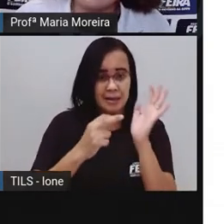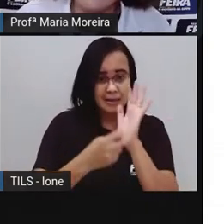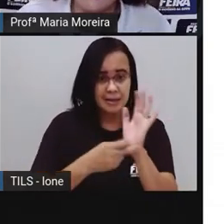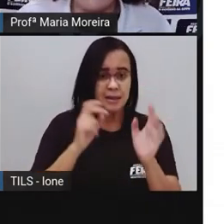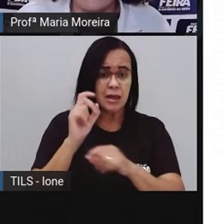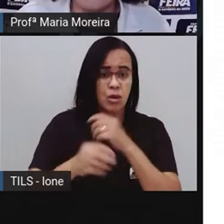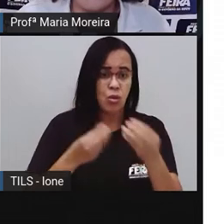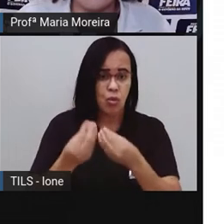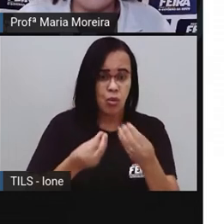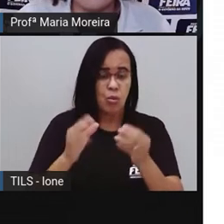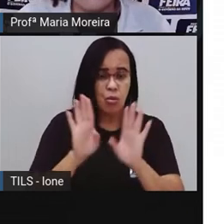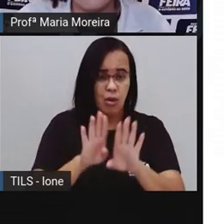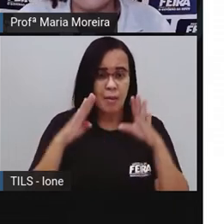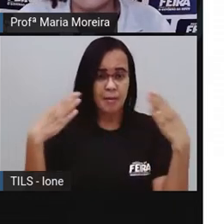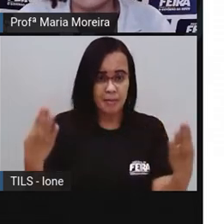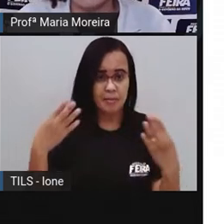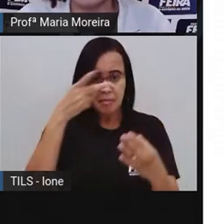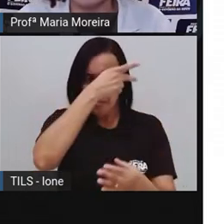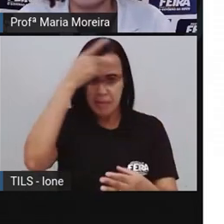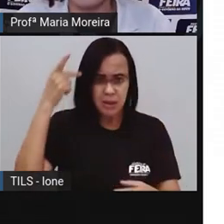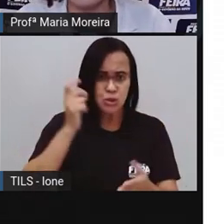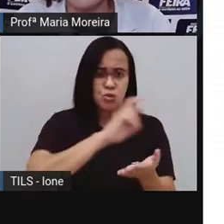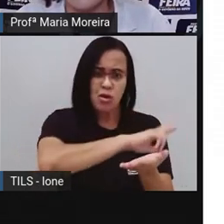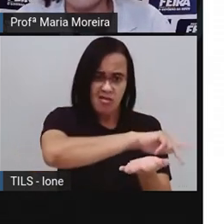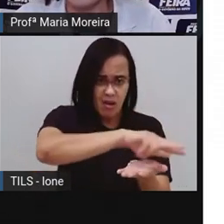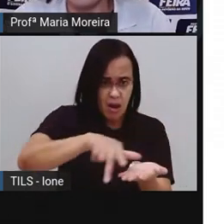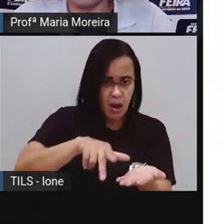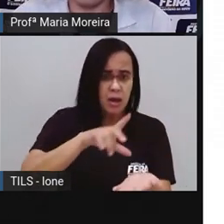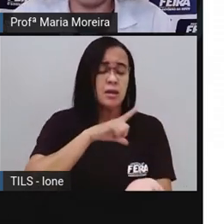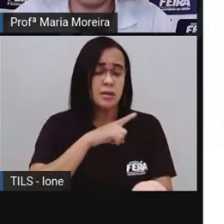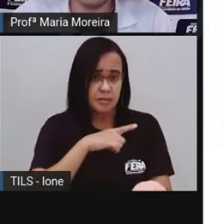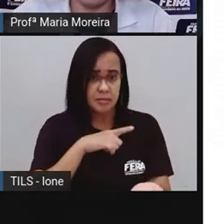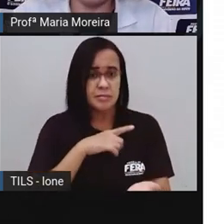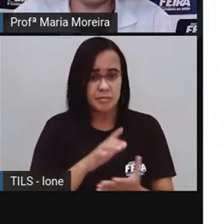né? A várias pessoas. Então, eu não posso, né?